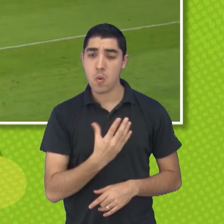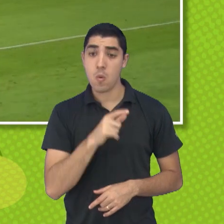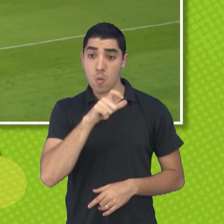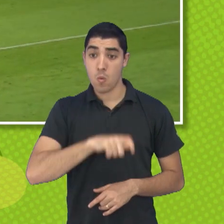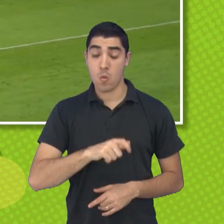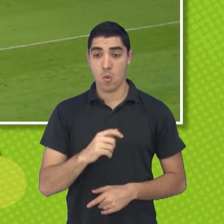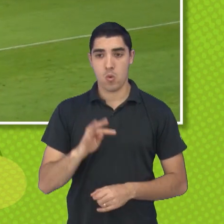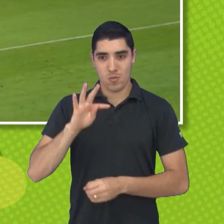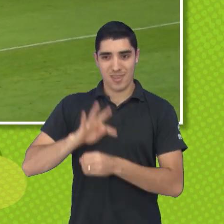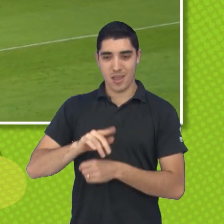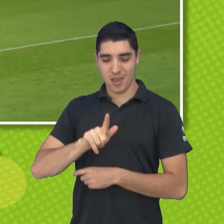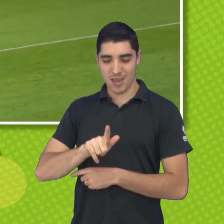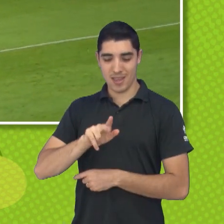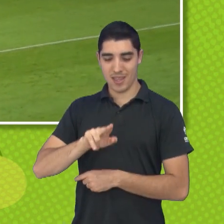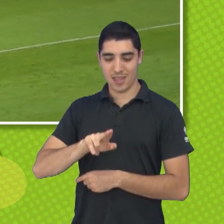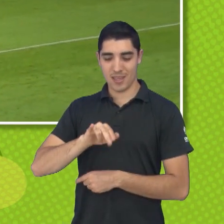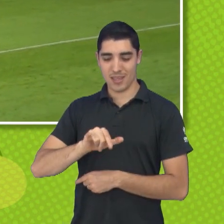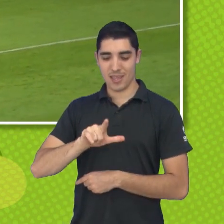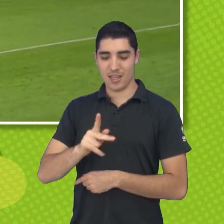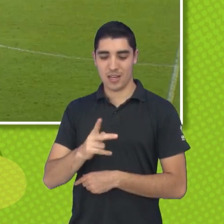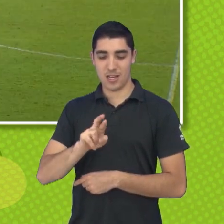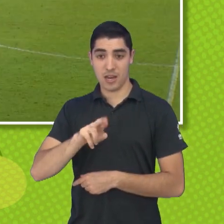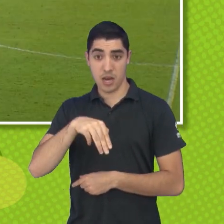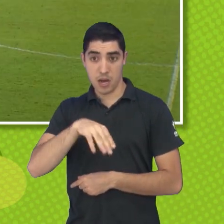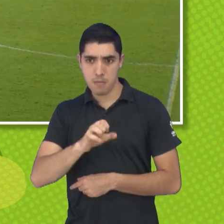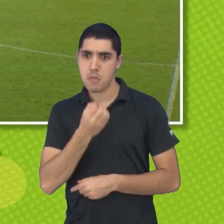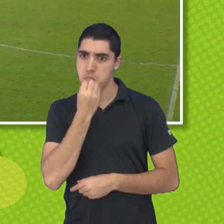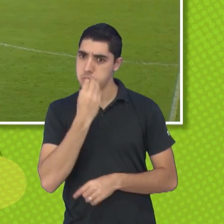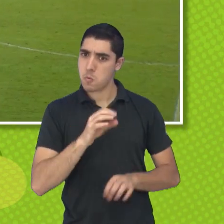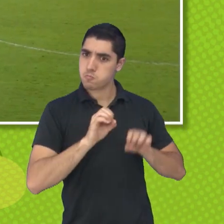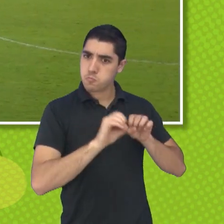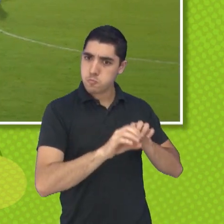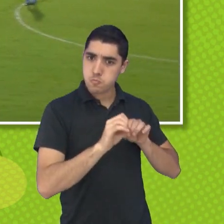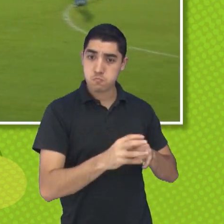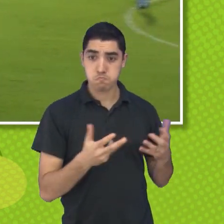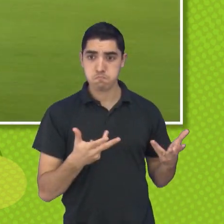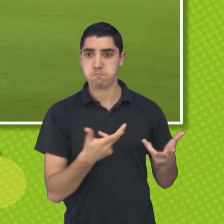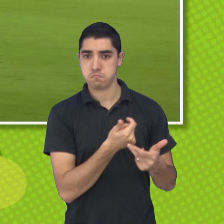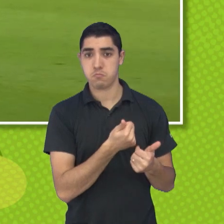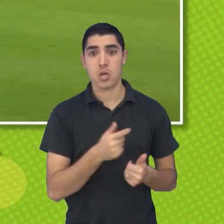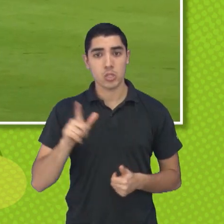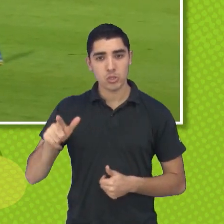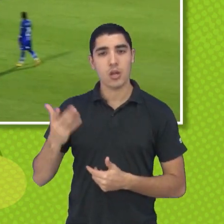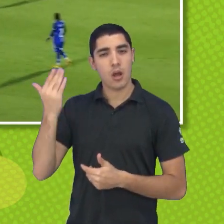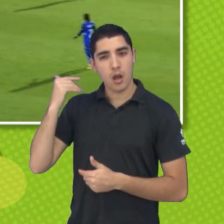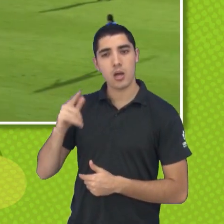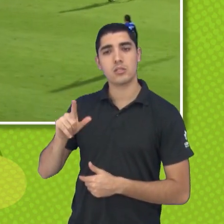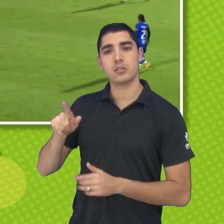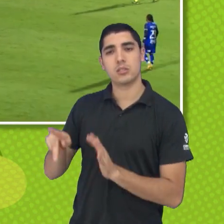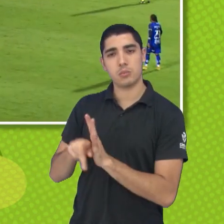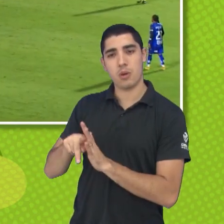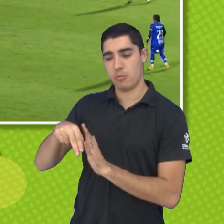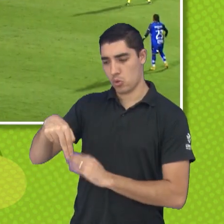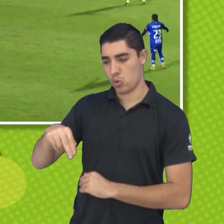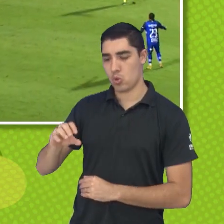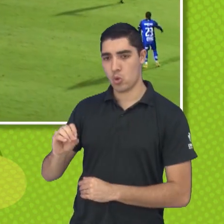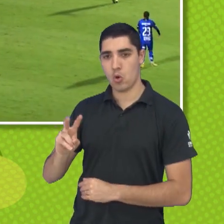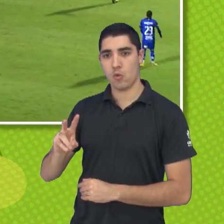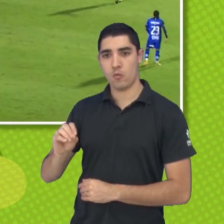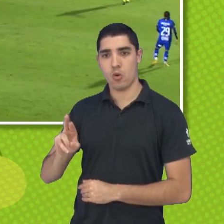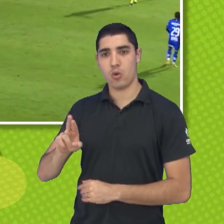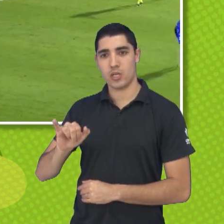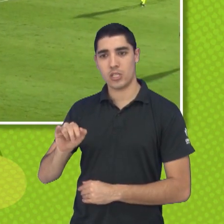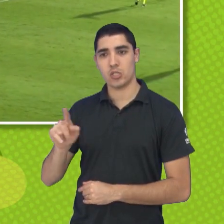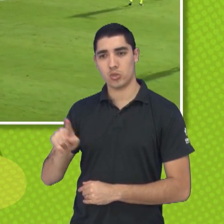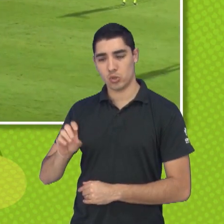despontando aí como treinador dos mais novos aí, vem despontando bem. Ele que já fez trabalhos com o Novo Horizontino, subindo da Série A3 para a Série A2, da